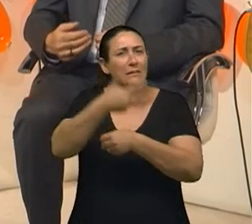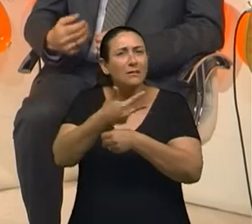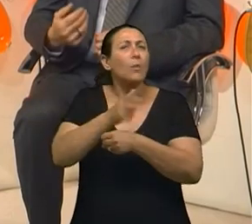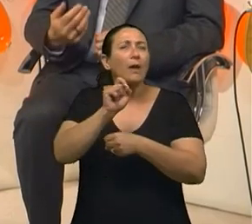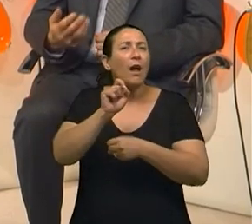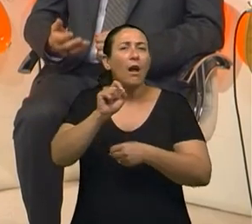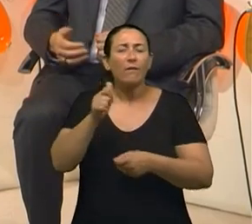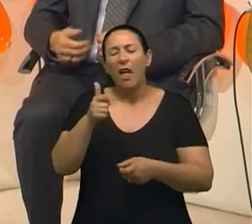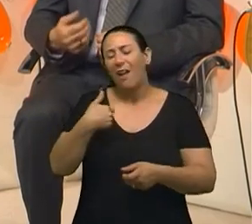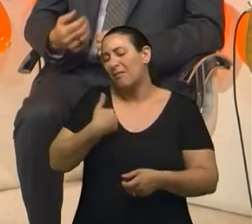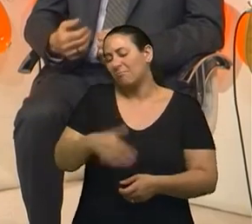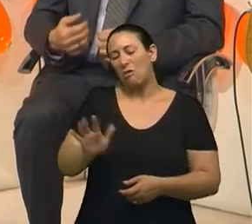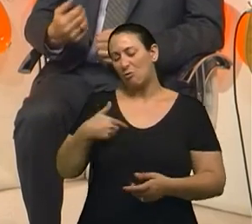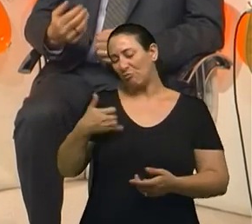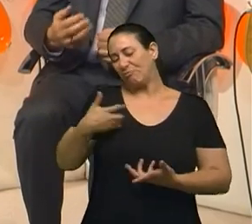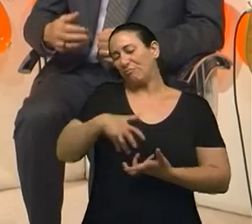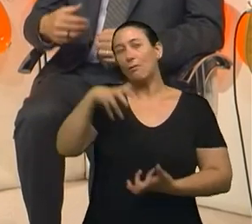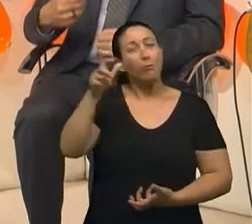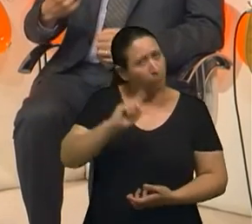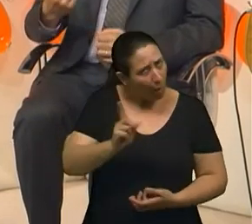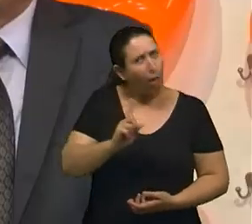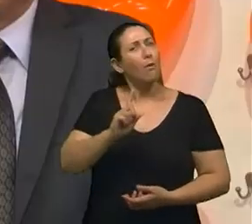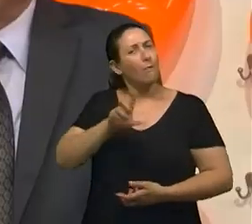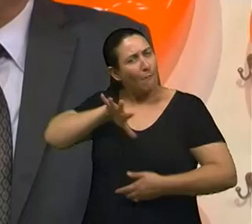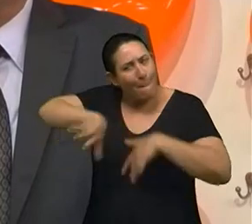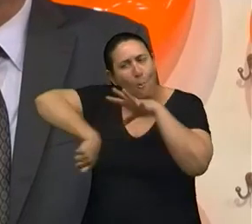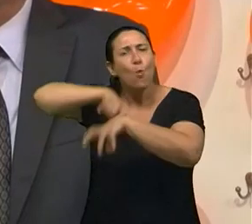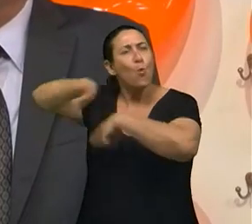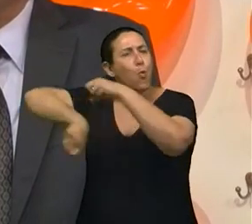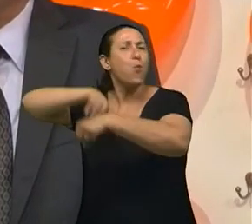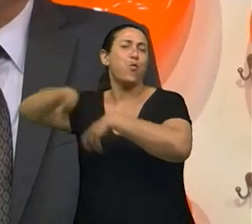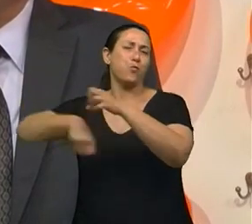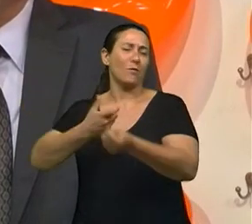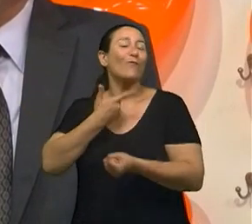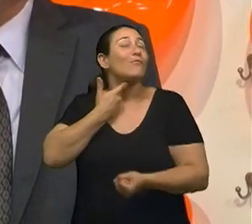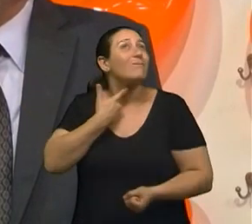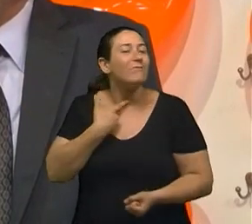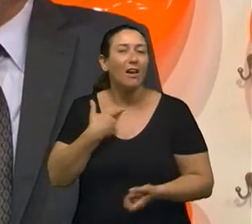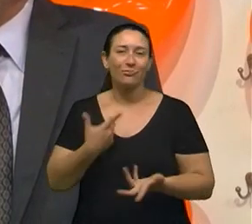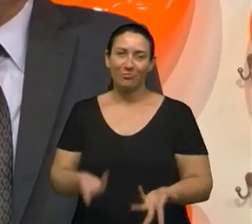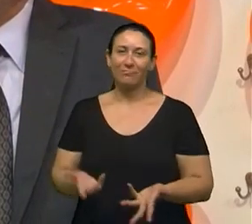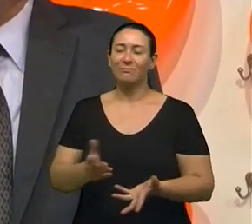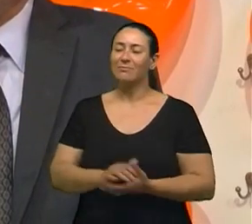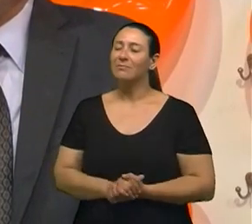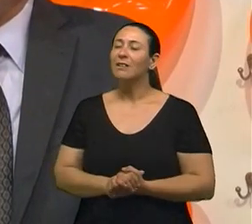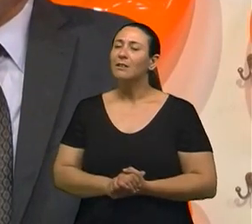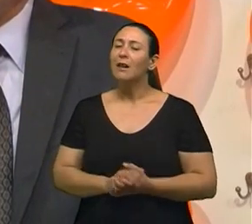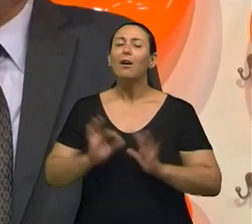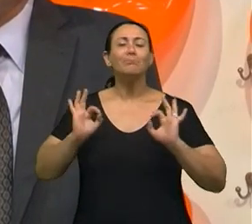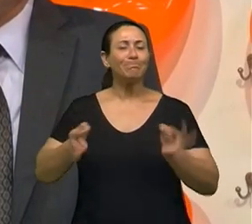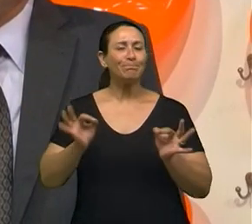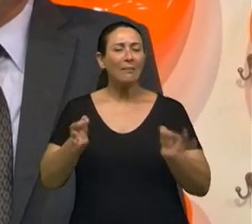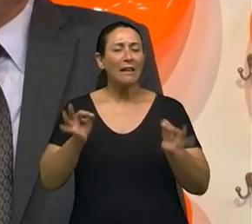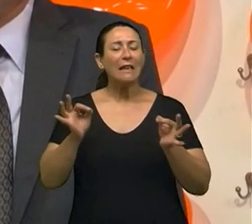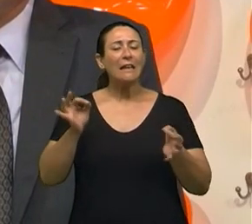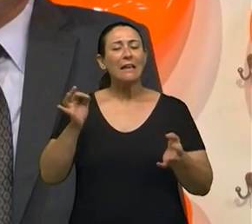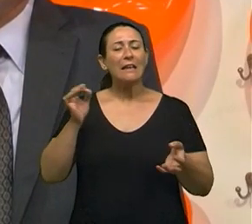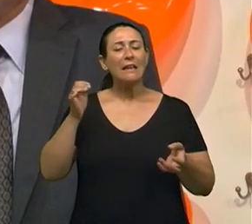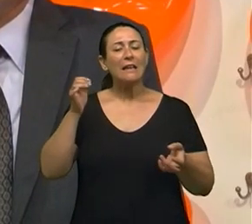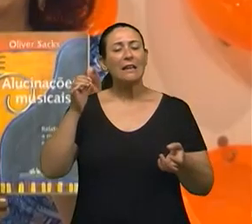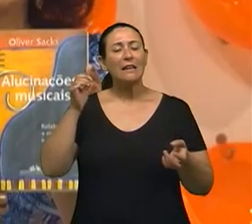atrás dos seus sonhos, ir atrás dos seus desejos. Claro. E aqui, me chamou muito a atenção esse livro